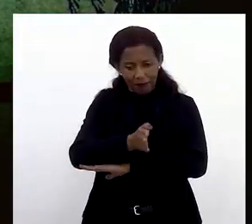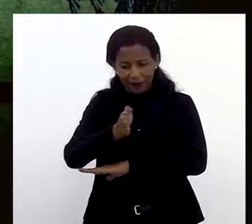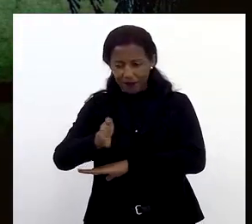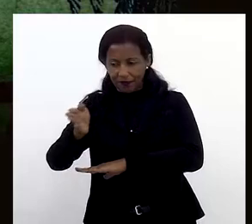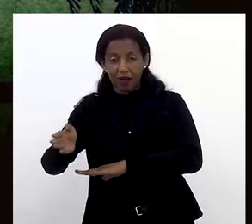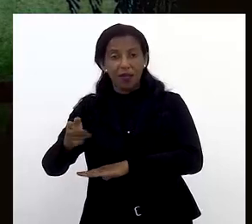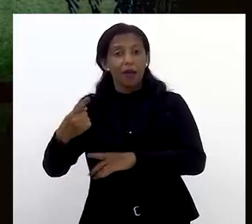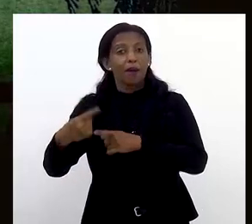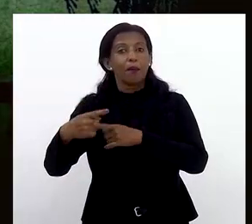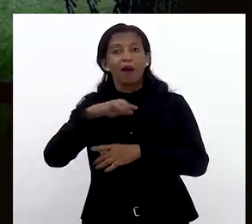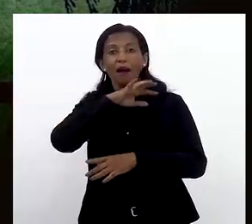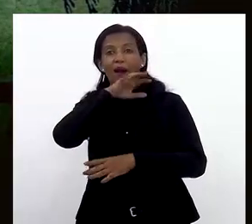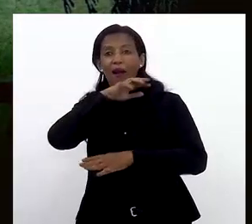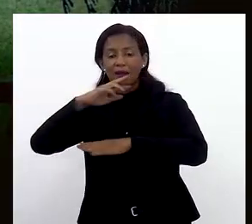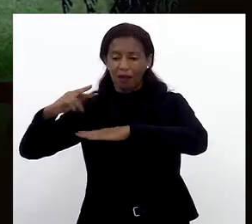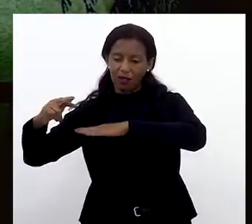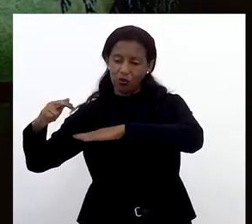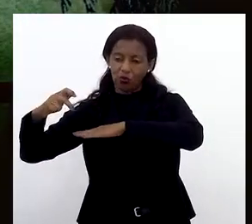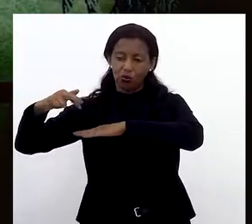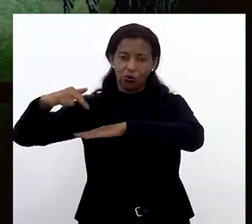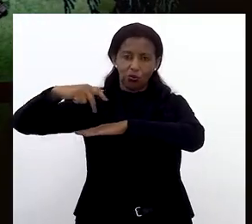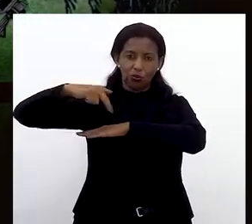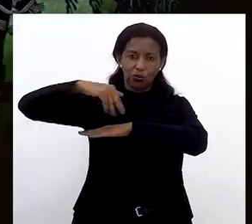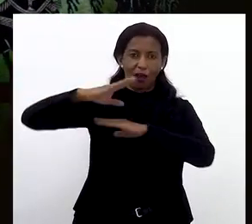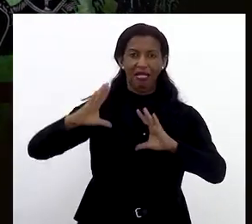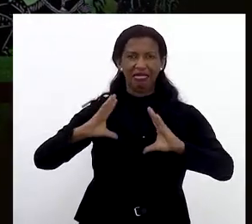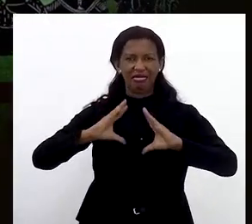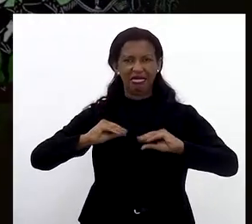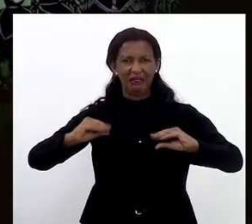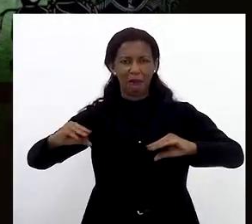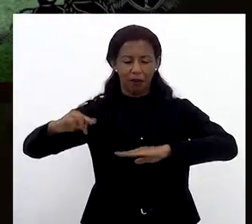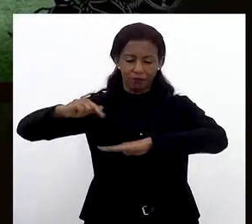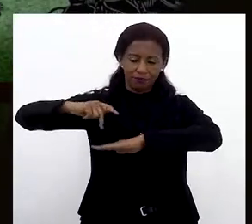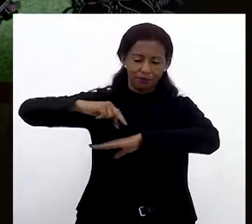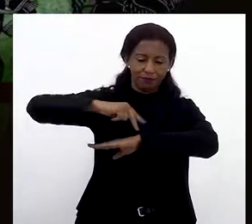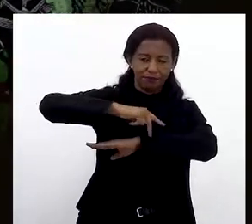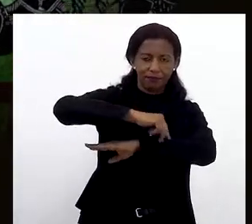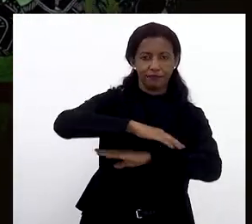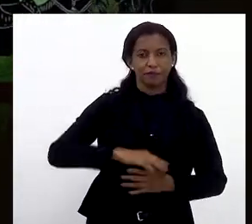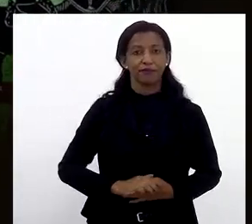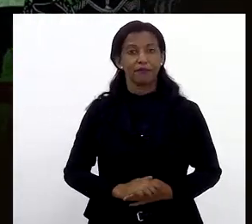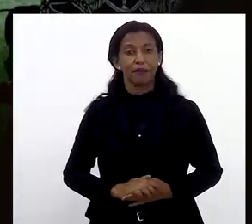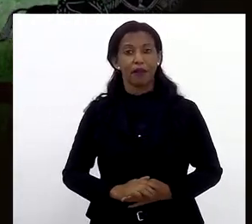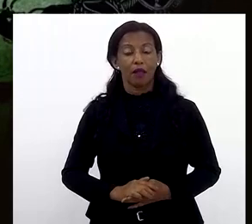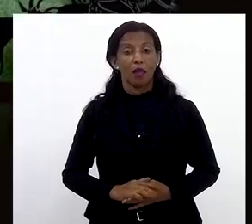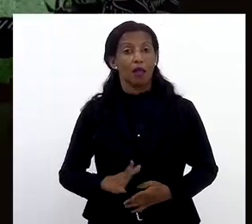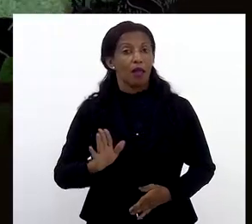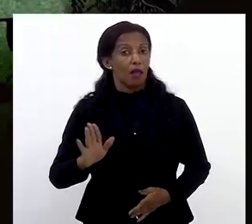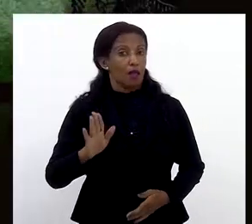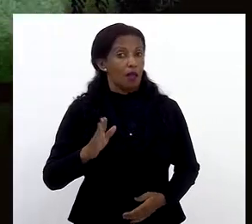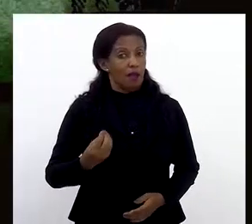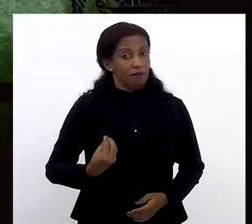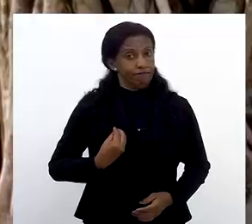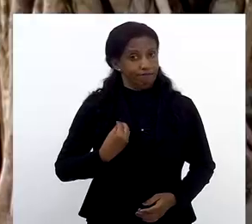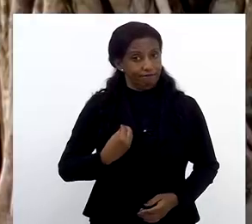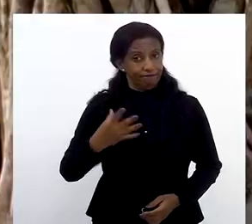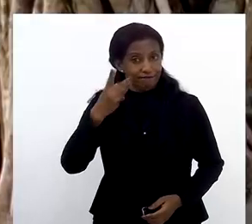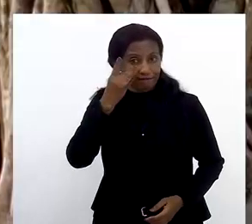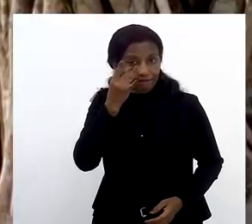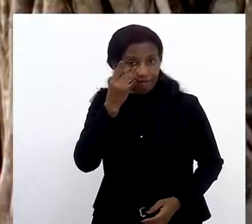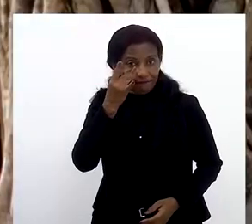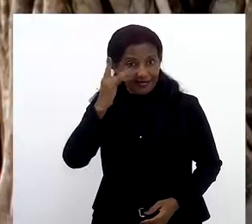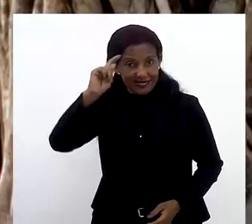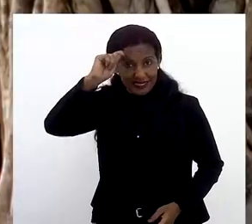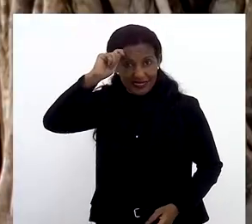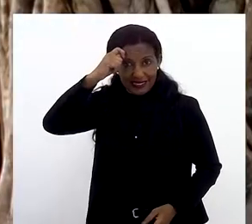que os tropeiros faziam e colocavam no caminho para que os animais carregados vencessem a lama. A